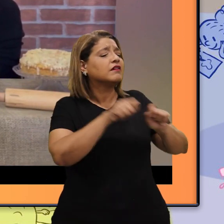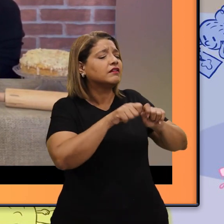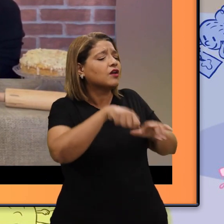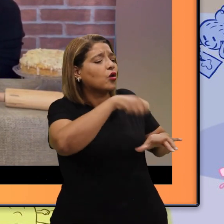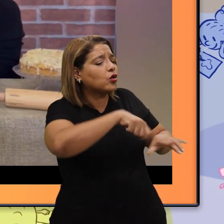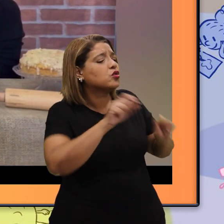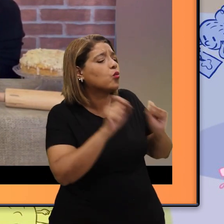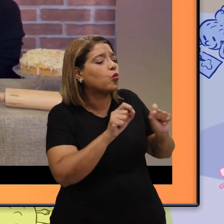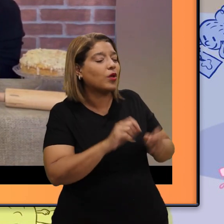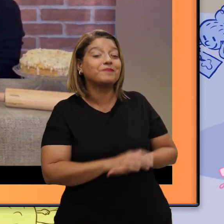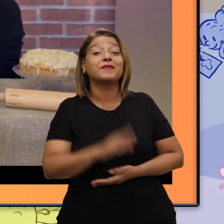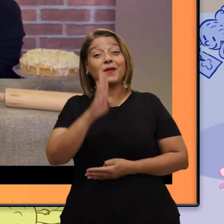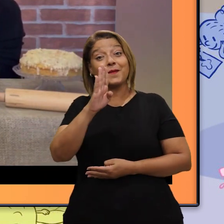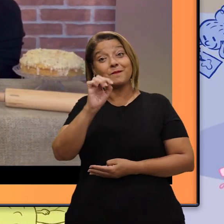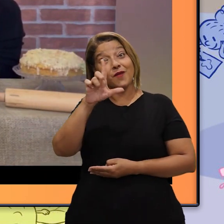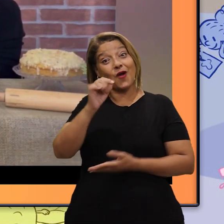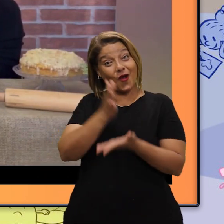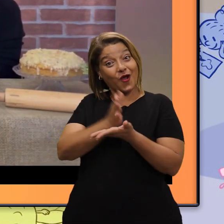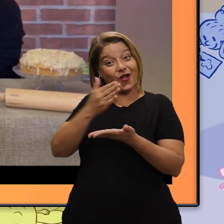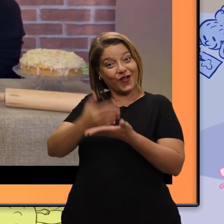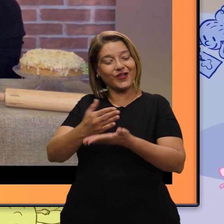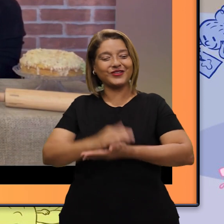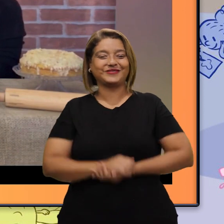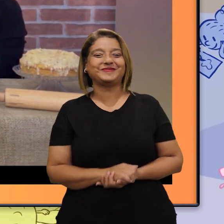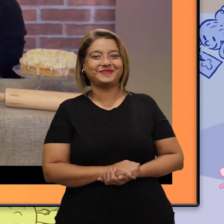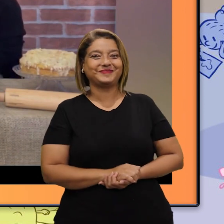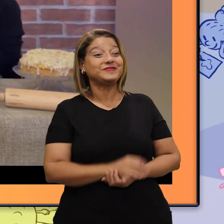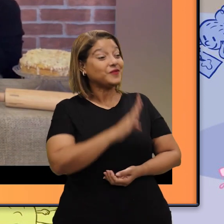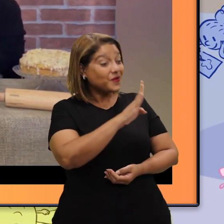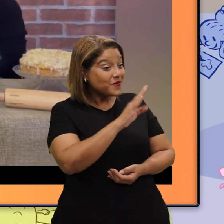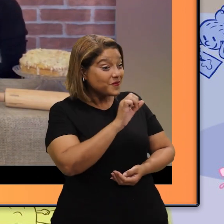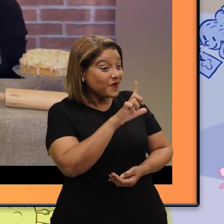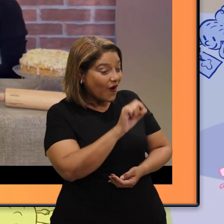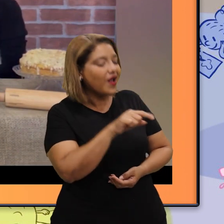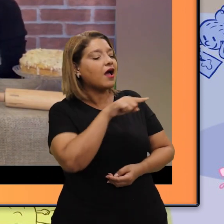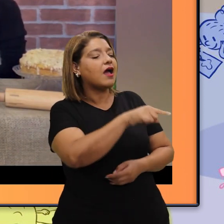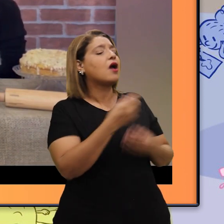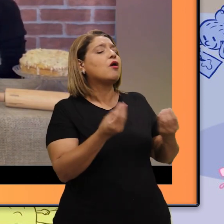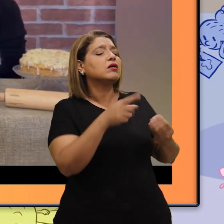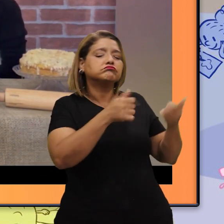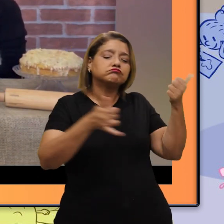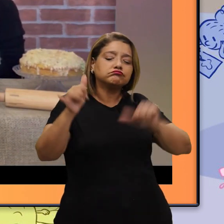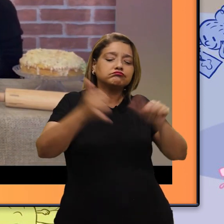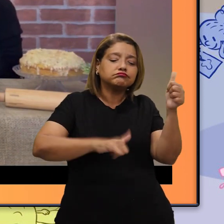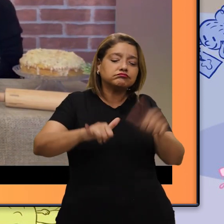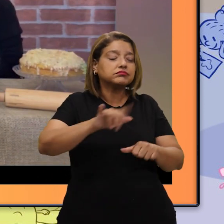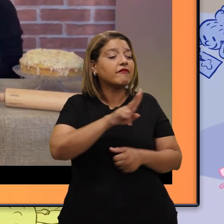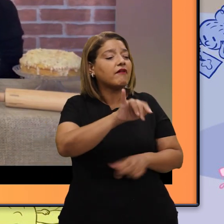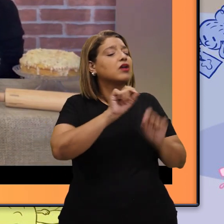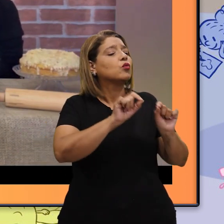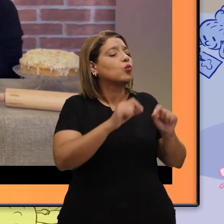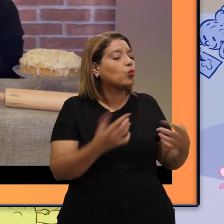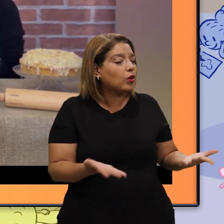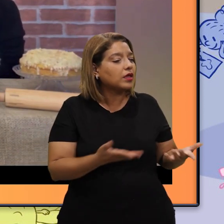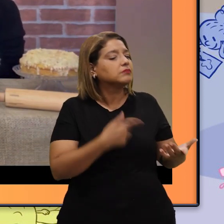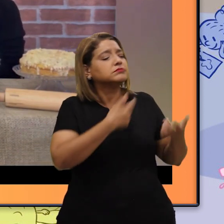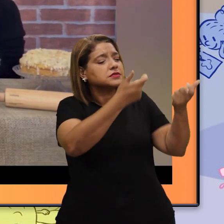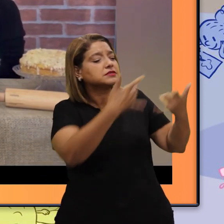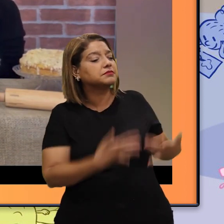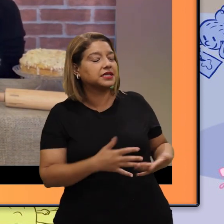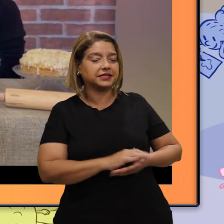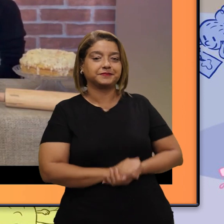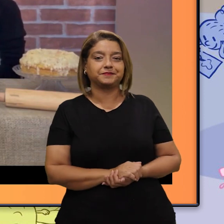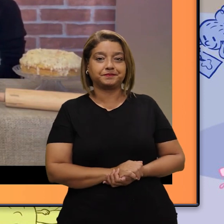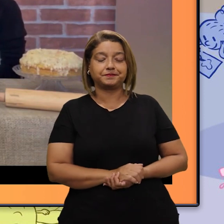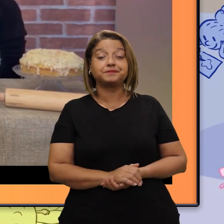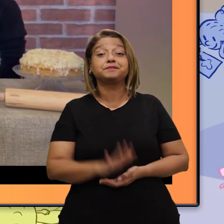cozinhar? Bolo! Um bolo? E qual vai ser o ingrediente que você vai colocar no bolo? O primeiro ingrediente?